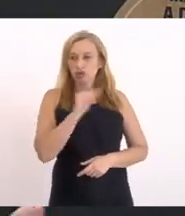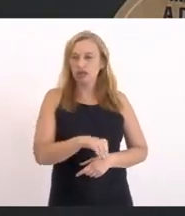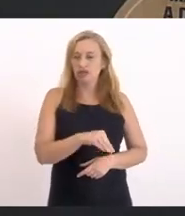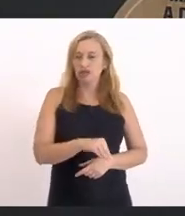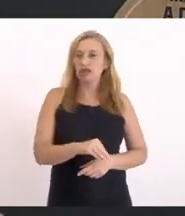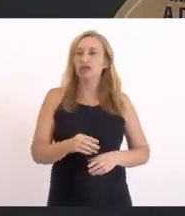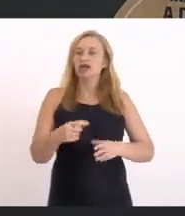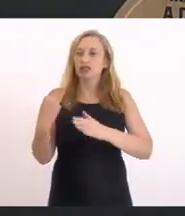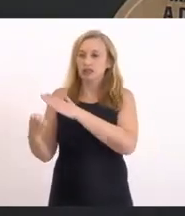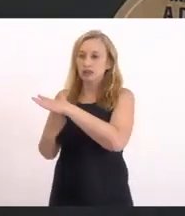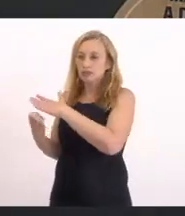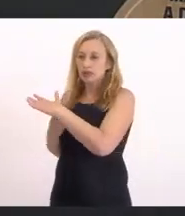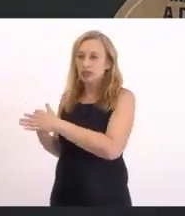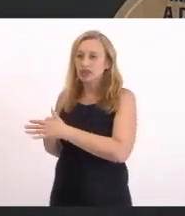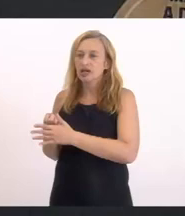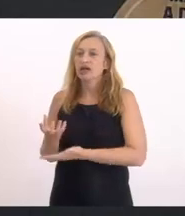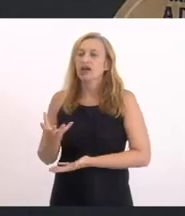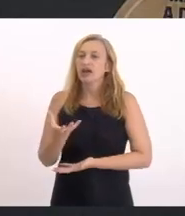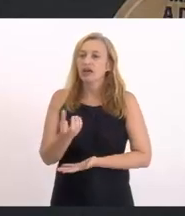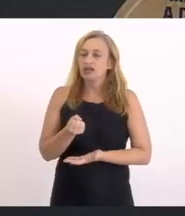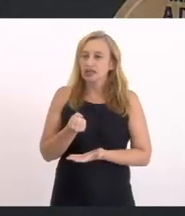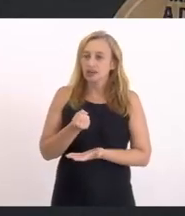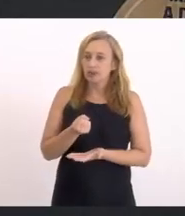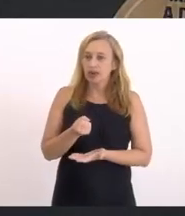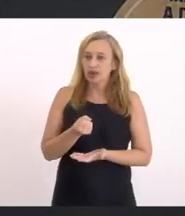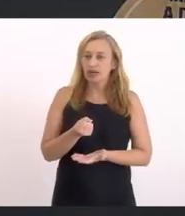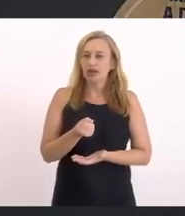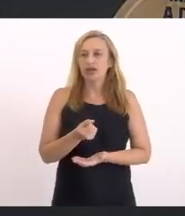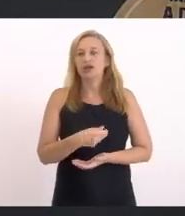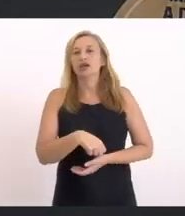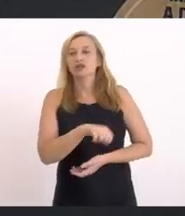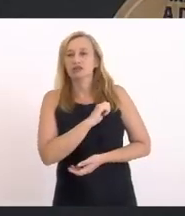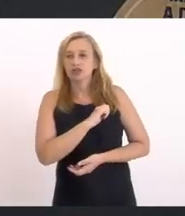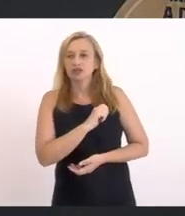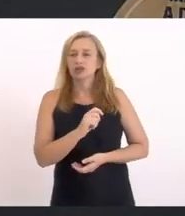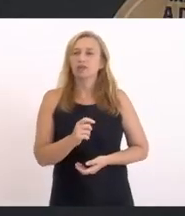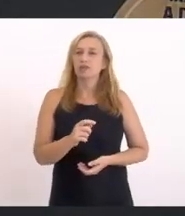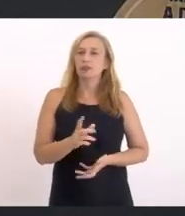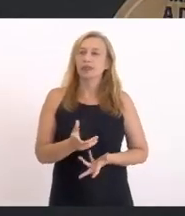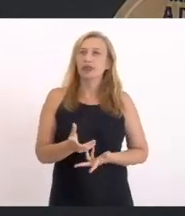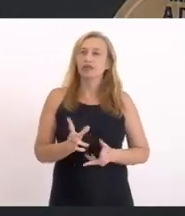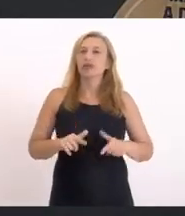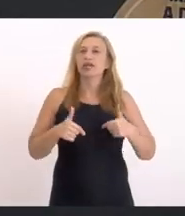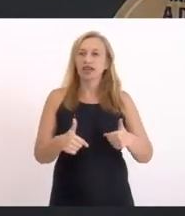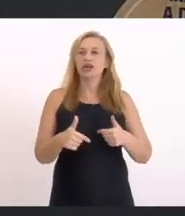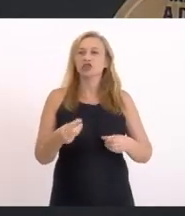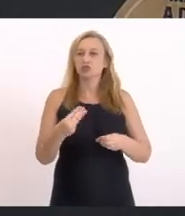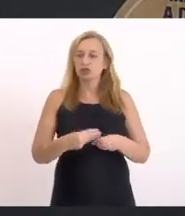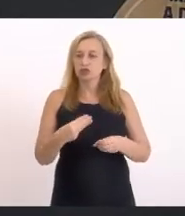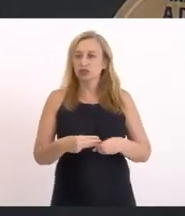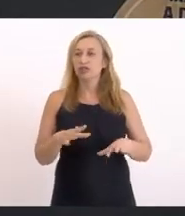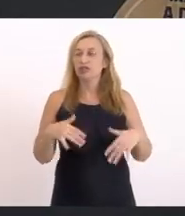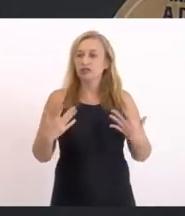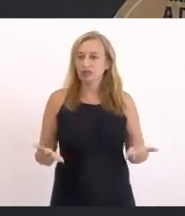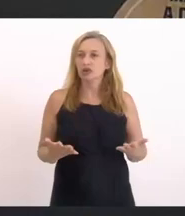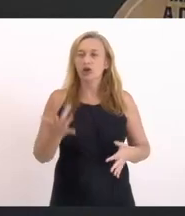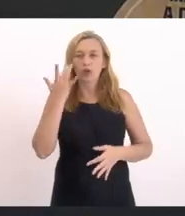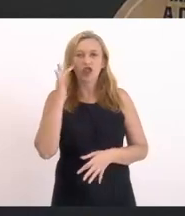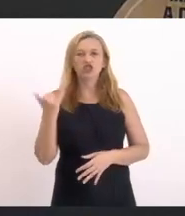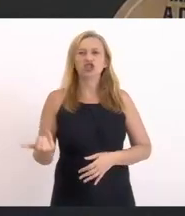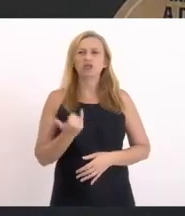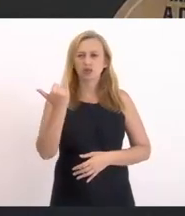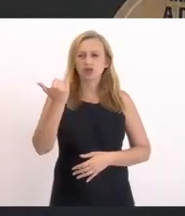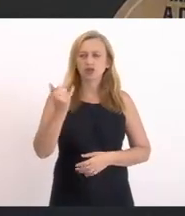Dessas empresas Receberem incentivo fiscal Para que tenham Para que enfim Atuem no município Então acho que é muito